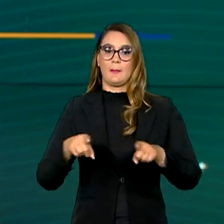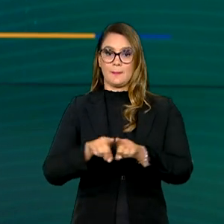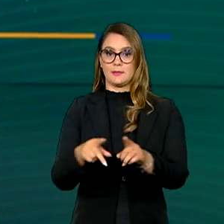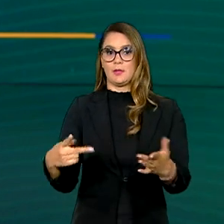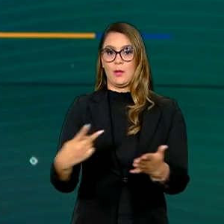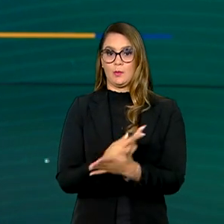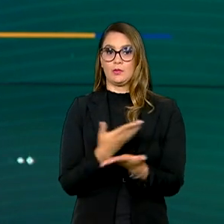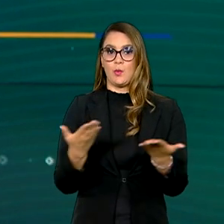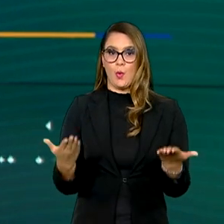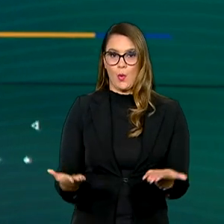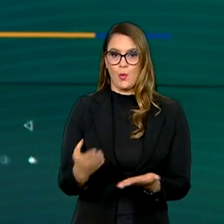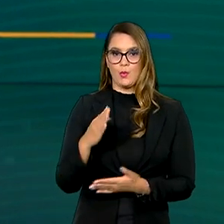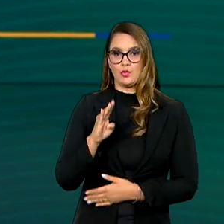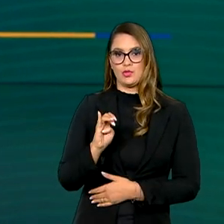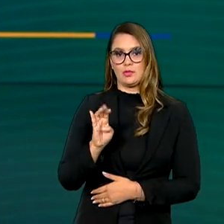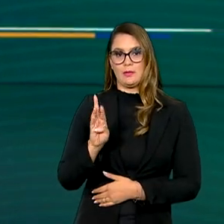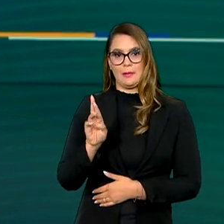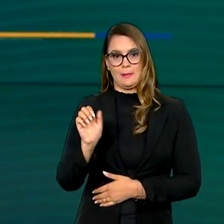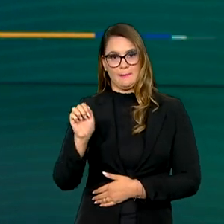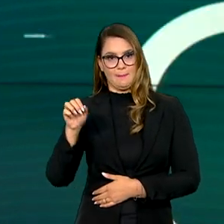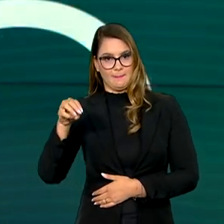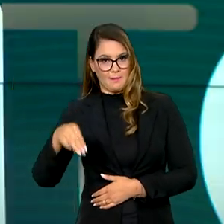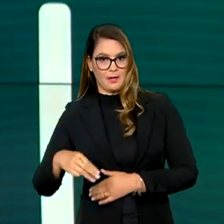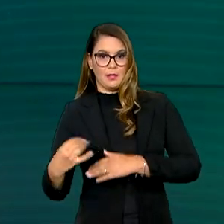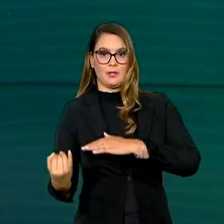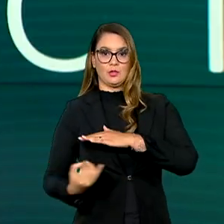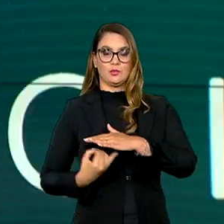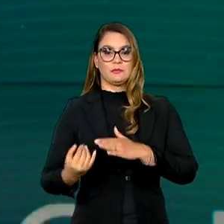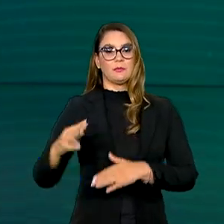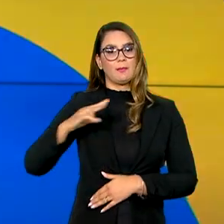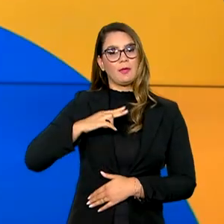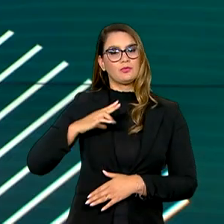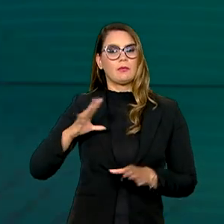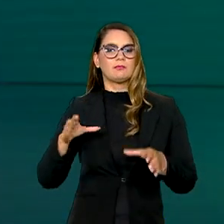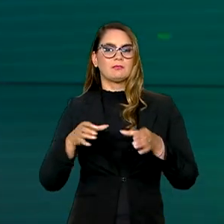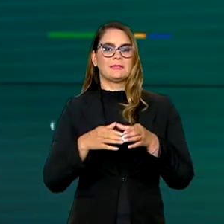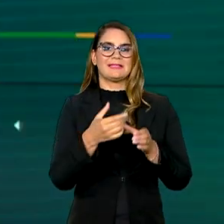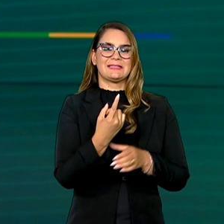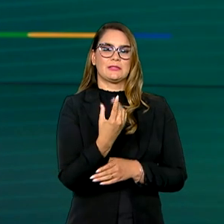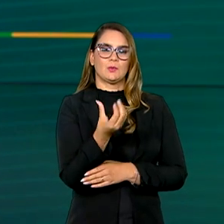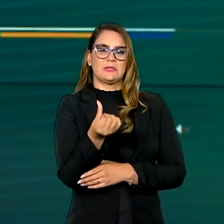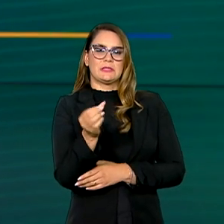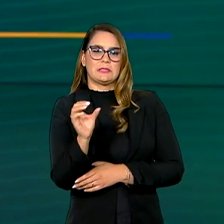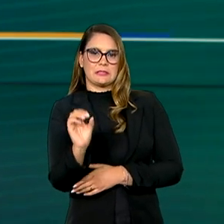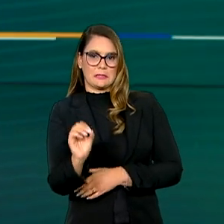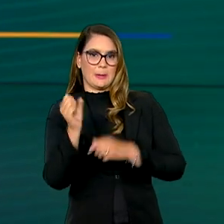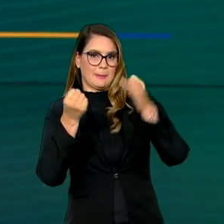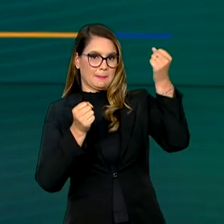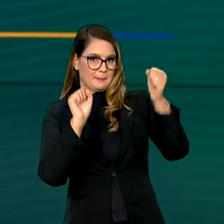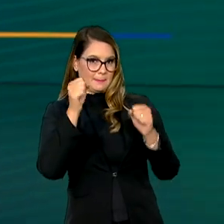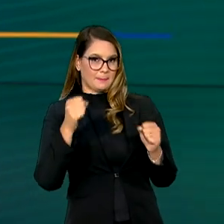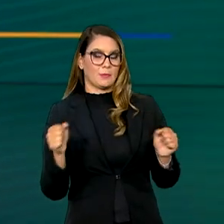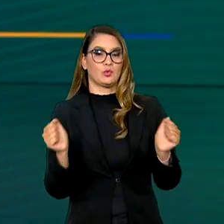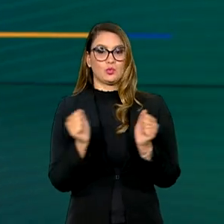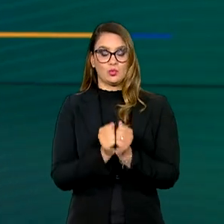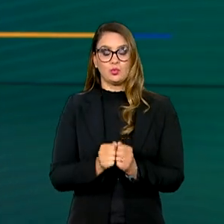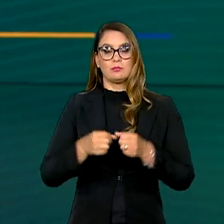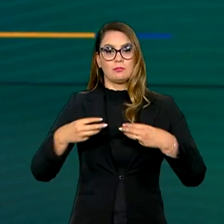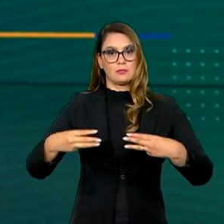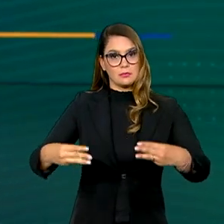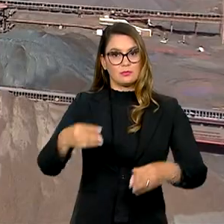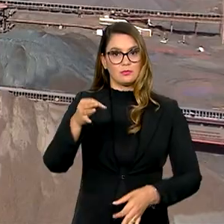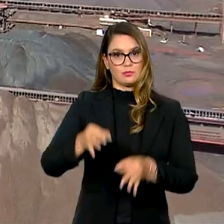hoje entre o IBRAM, Instituto Privado que reúne 160 mineradoras, e o Ministério da Justiça e Segurança